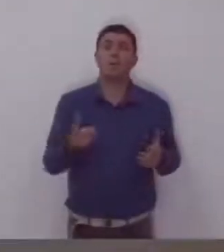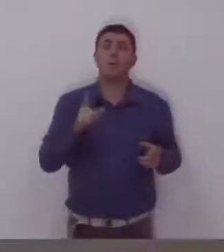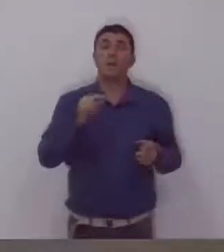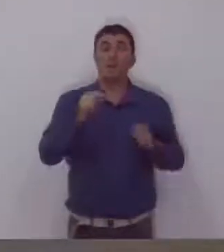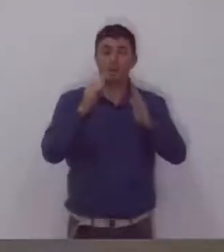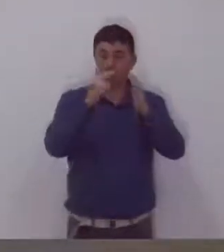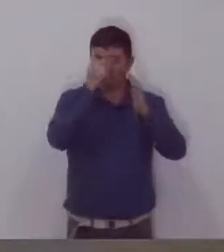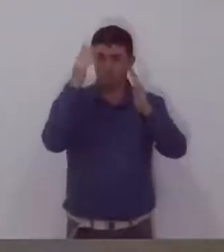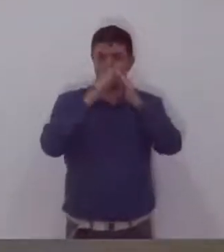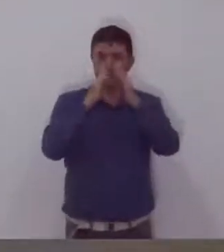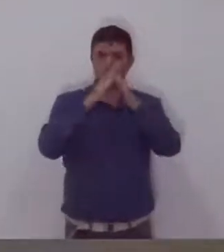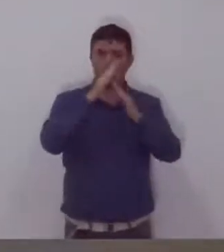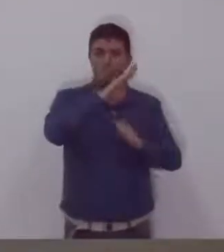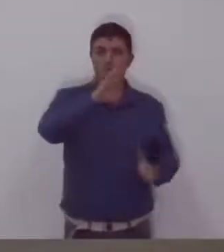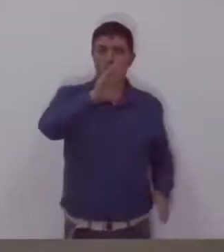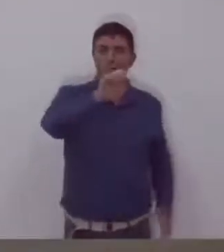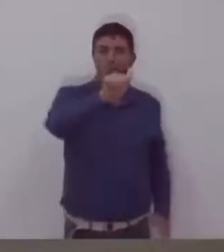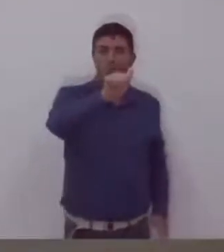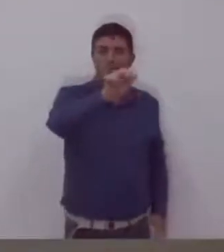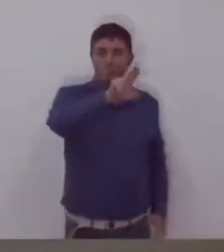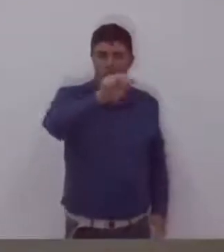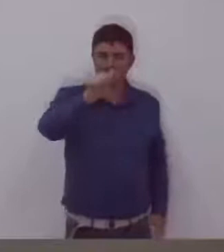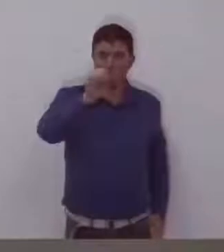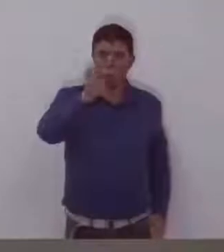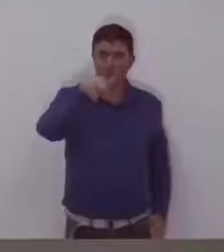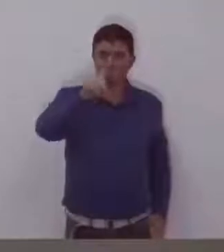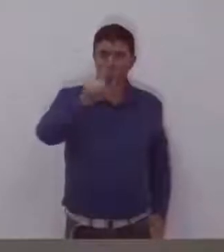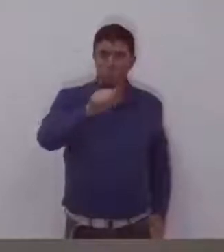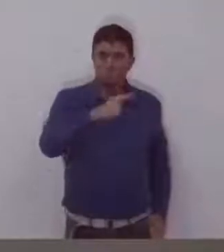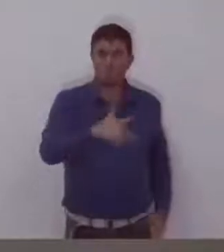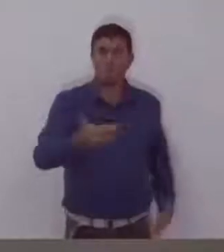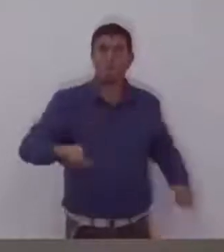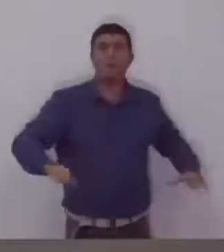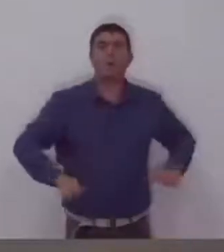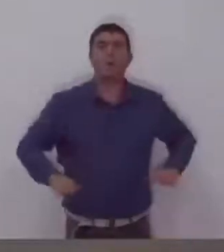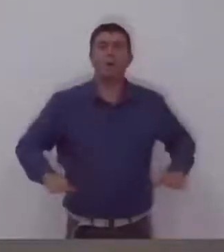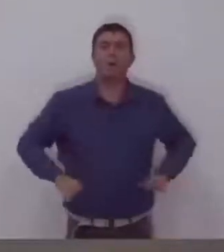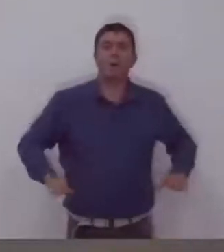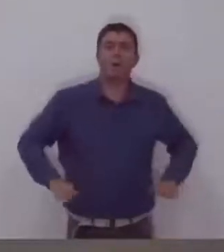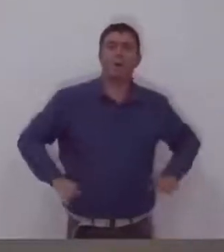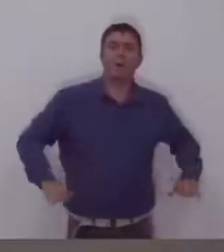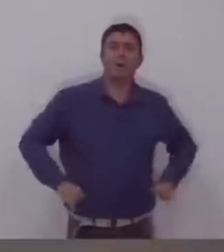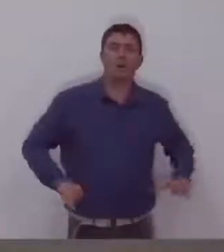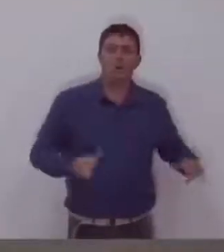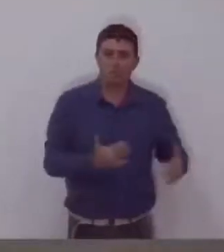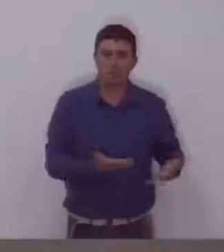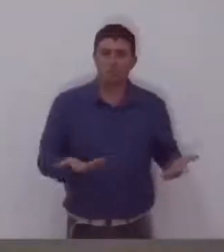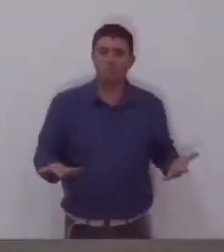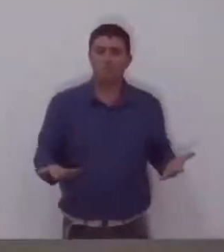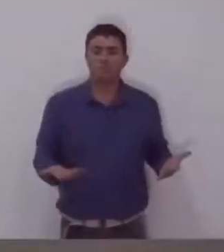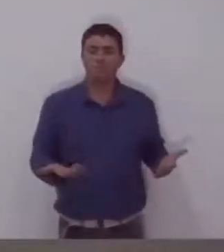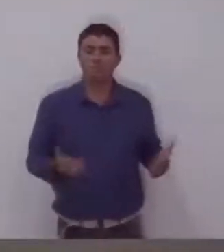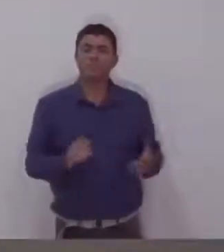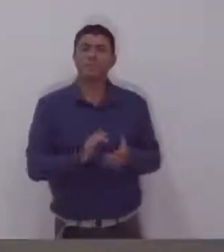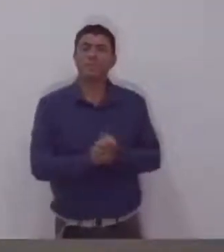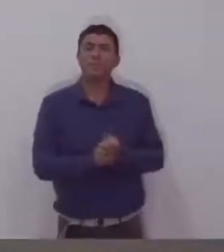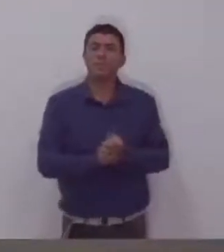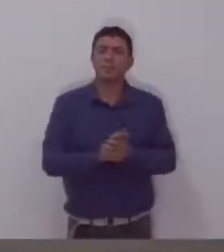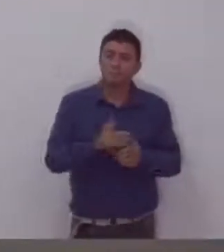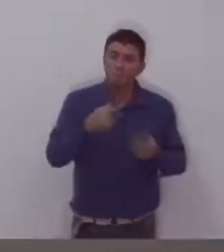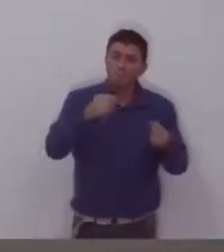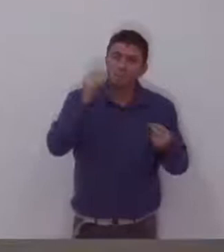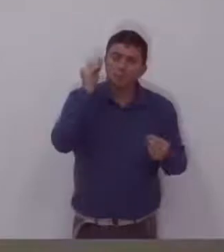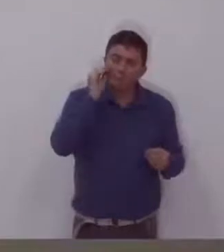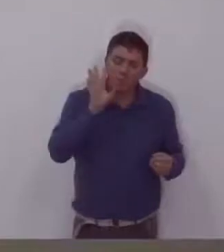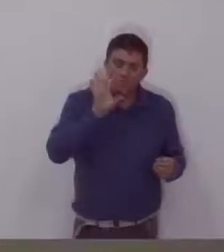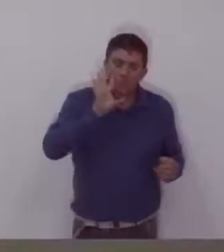sofrer os prejuízos que ocorreram. Então, realmente, a municipalidade precisa se debruçar e tentar resolver